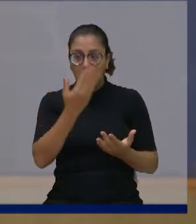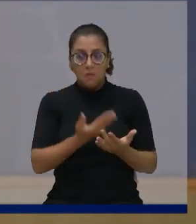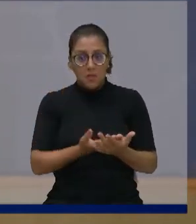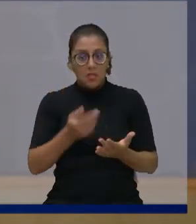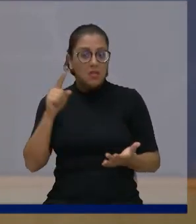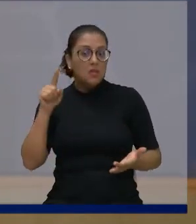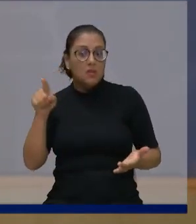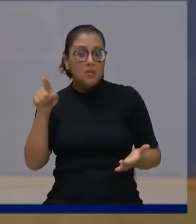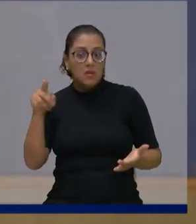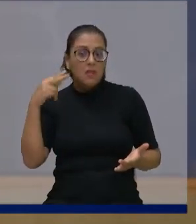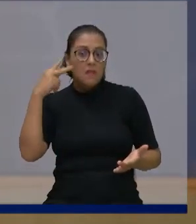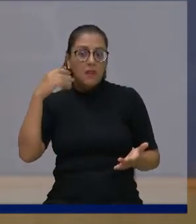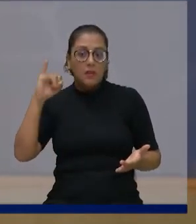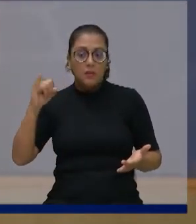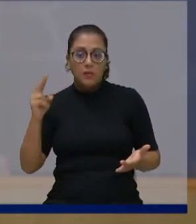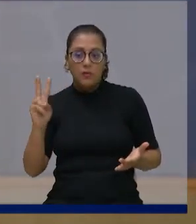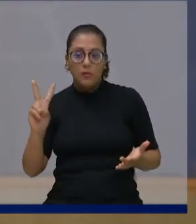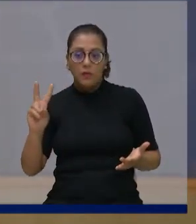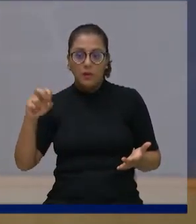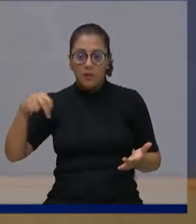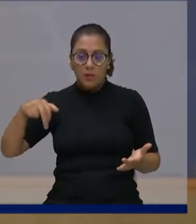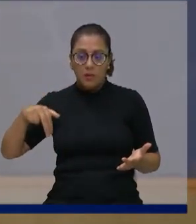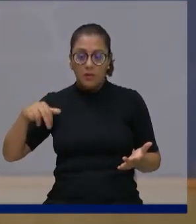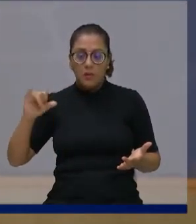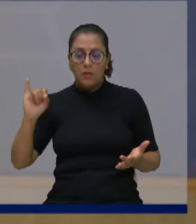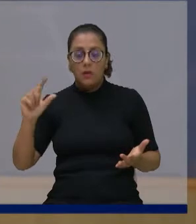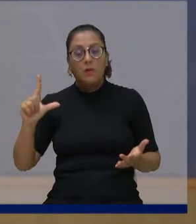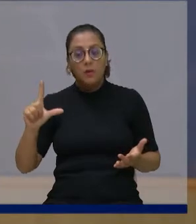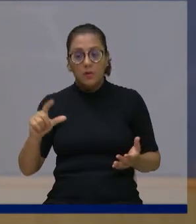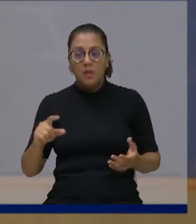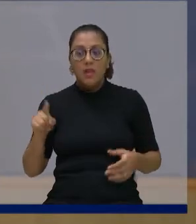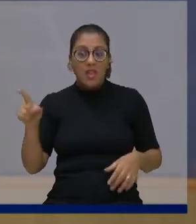inserir e retirar coisas da pauta.